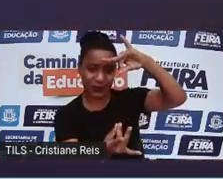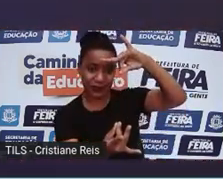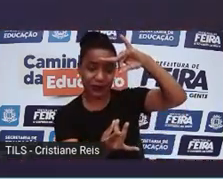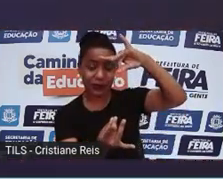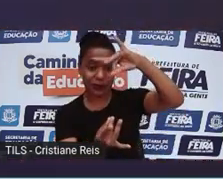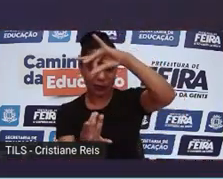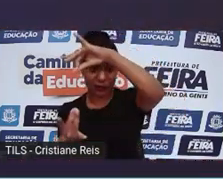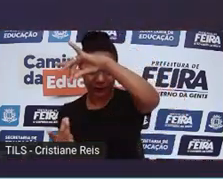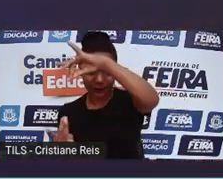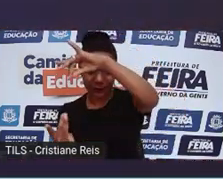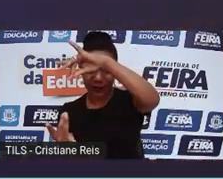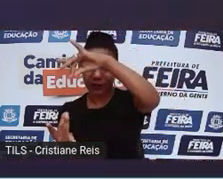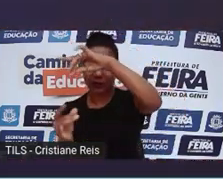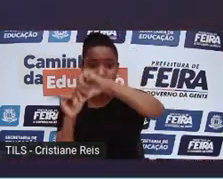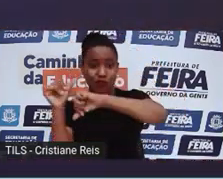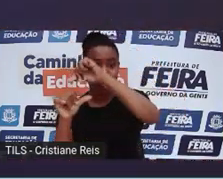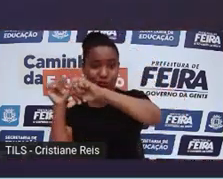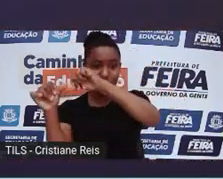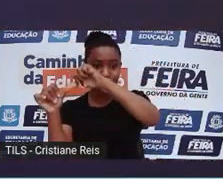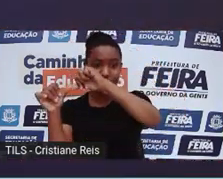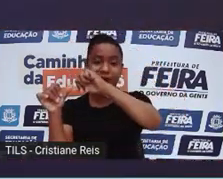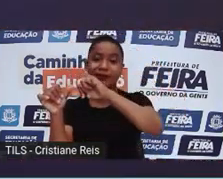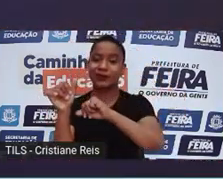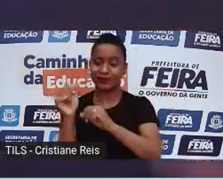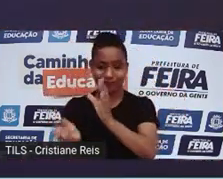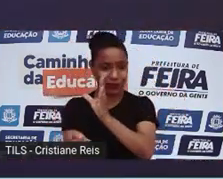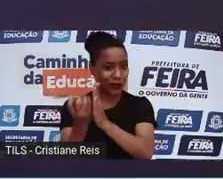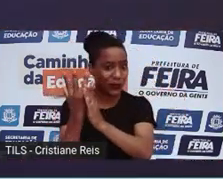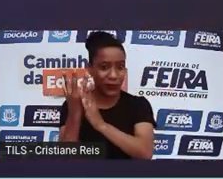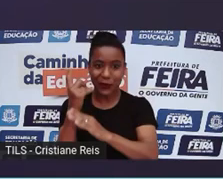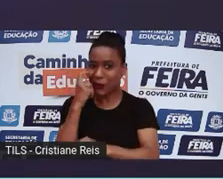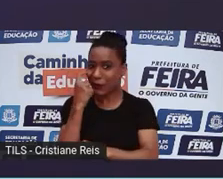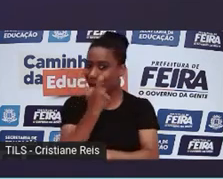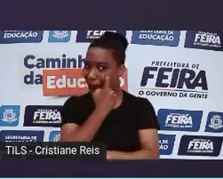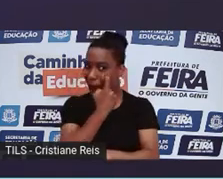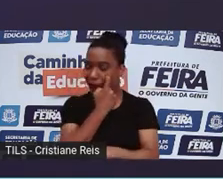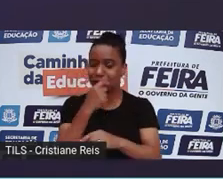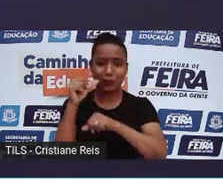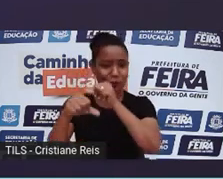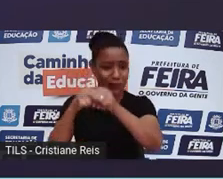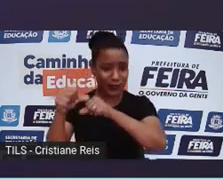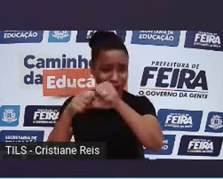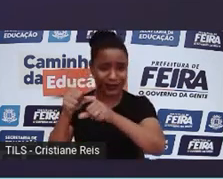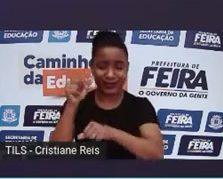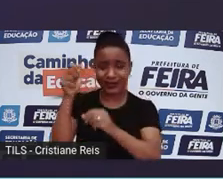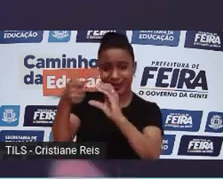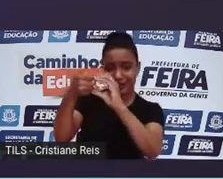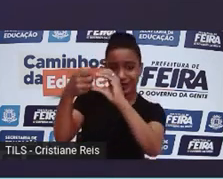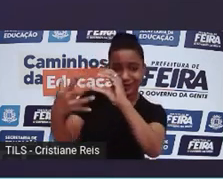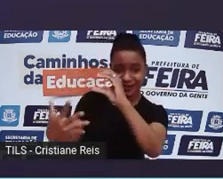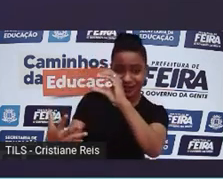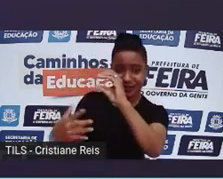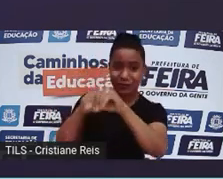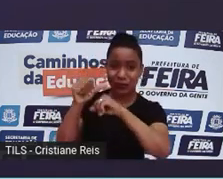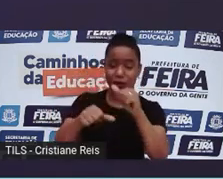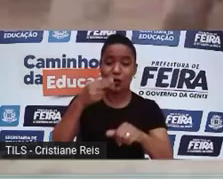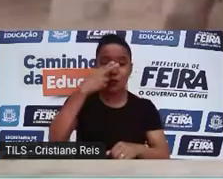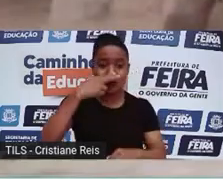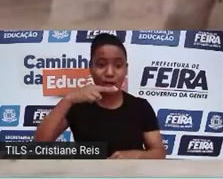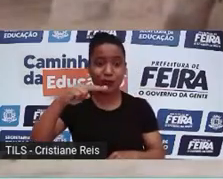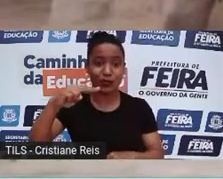mudada e pronto. Mudou a cor do olho. Várias sequências e a gente pode transformar um elefante num mamute.